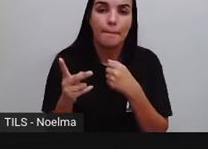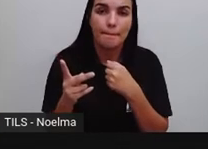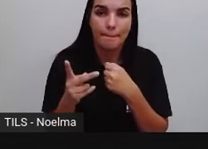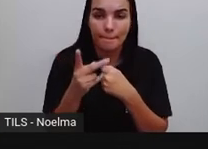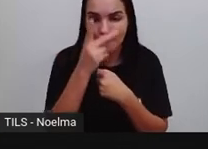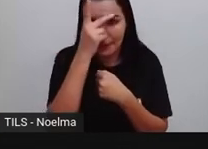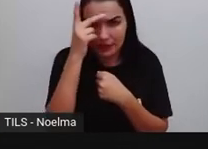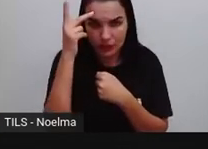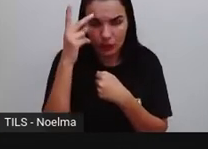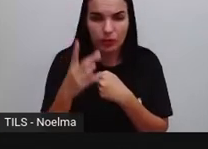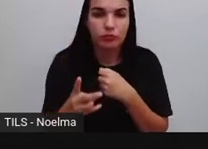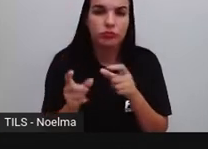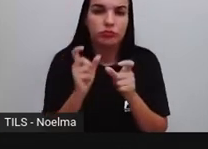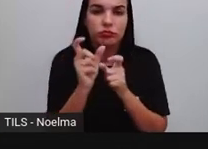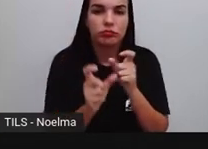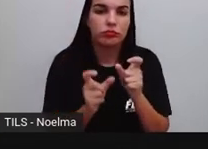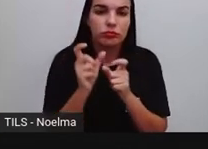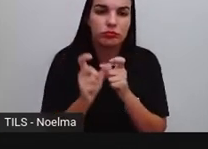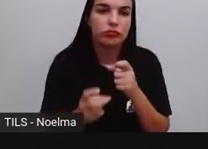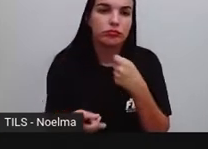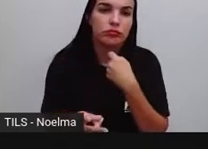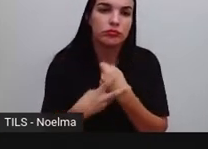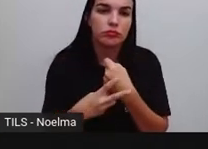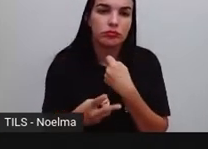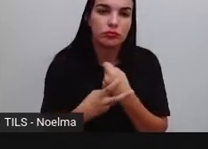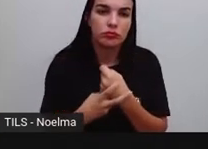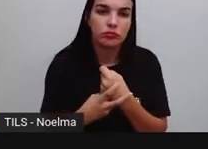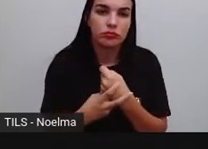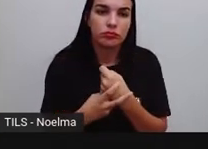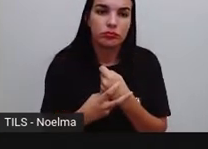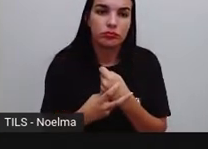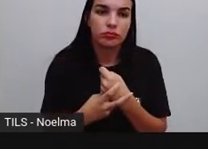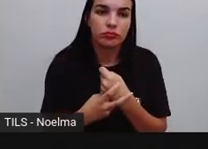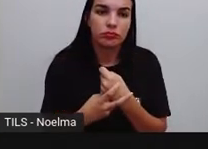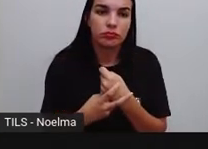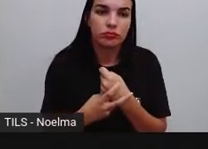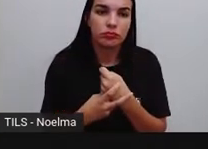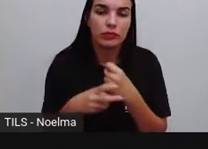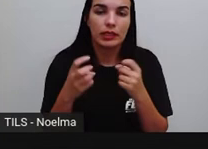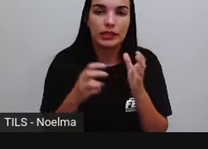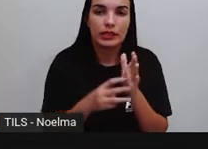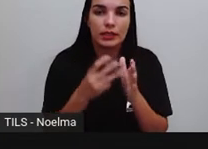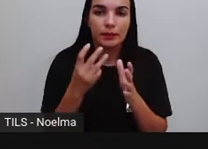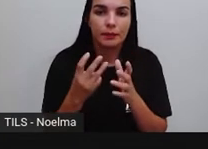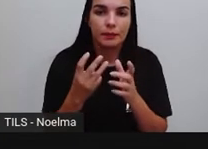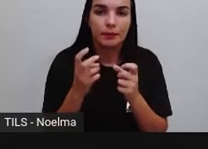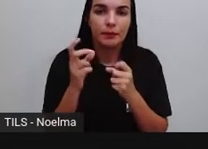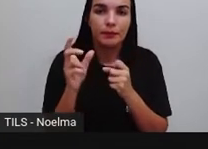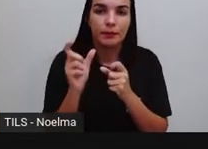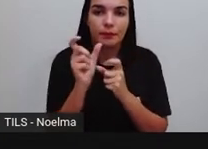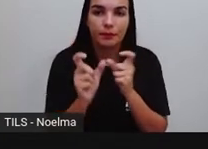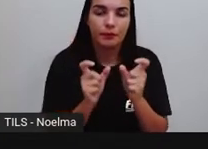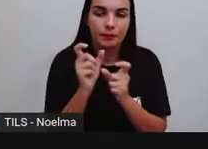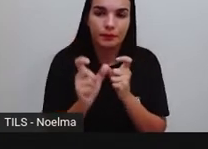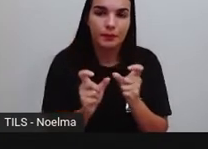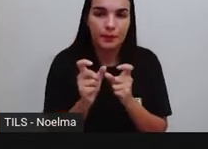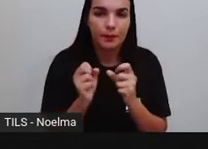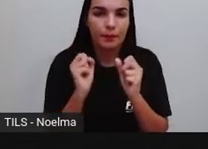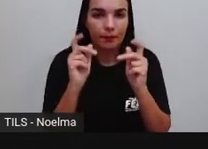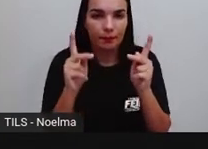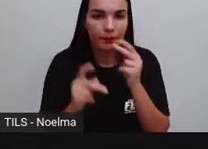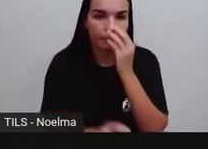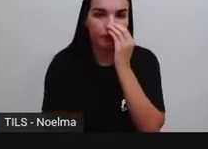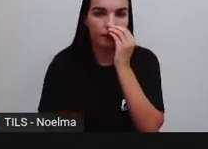a terceira pessoa do, a terceira pessoa não, perdão, é a terceira conjugação, certo?